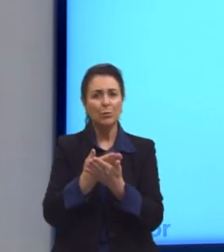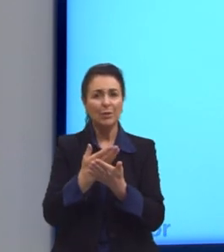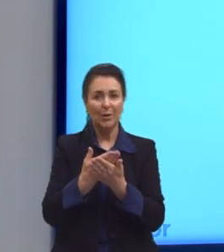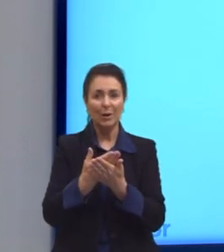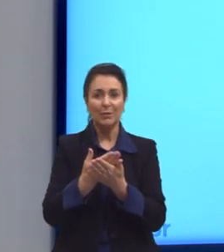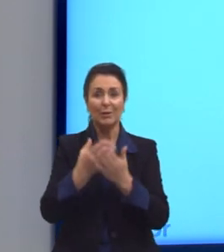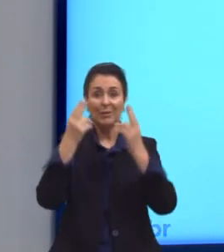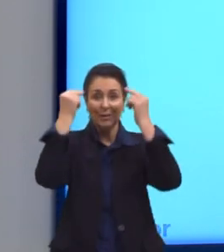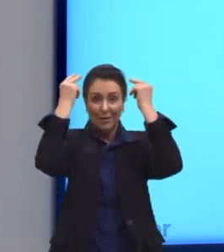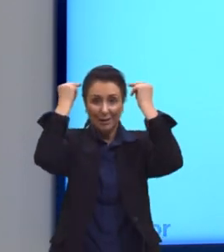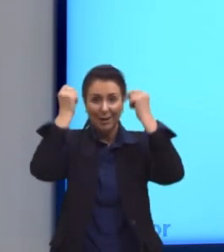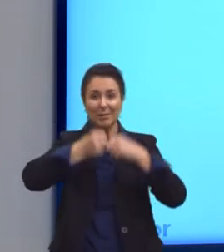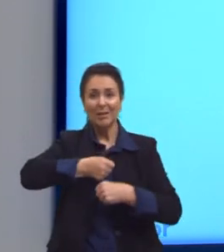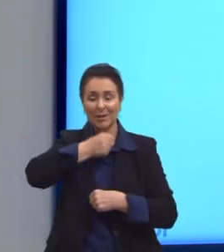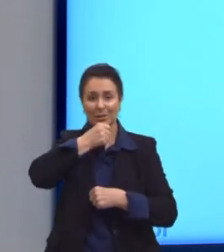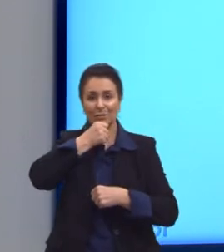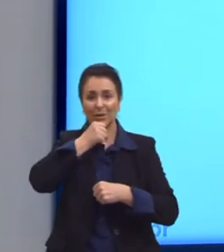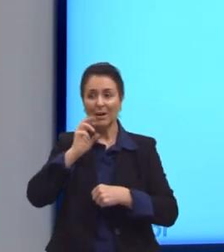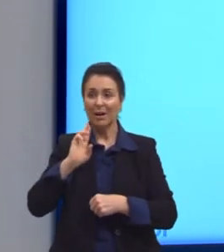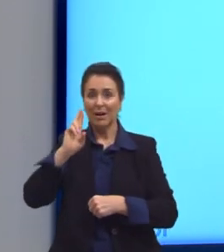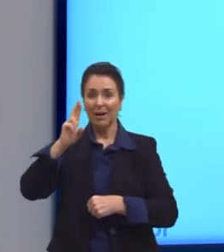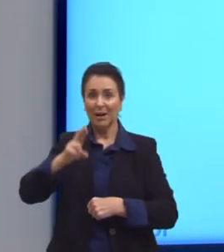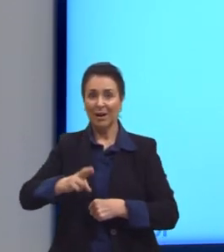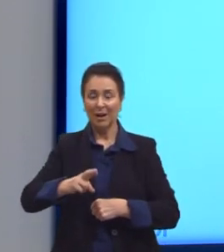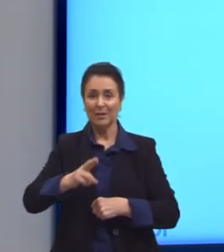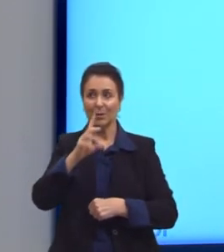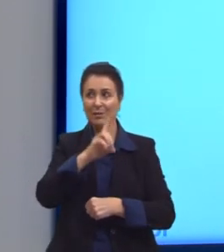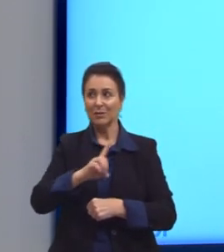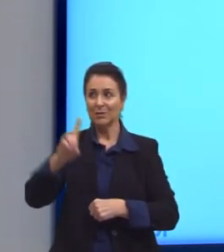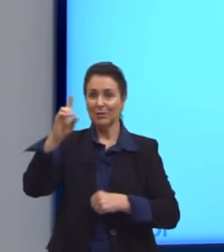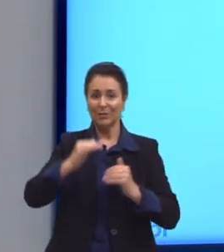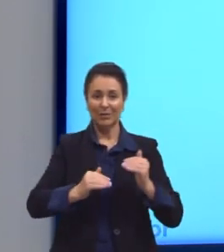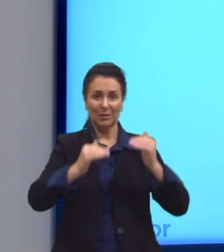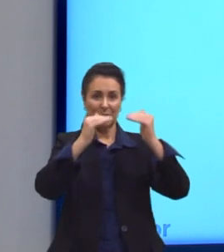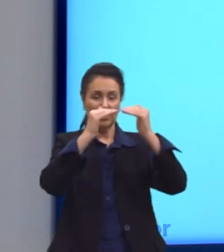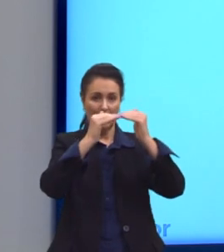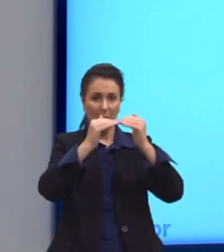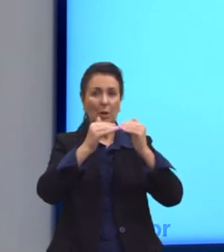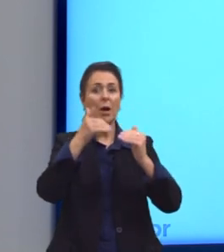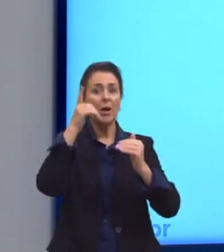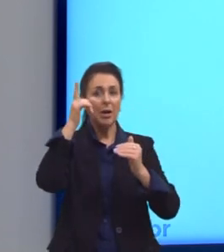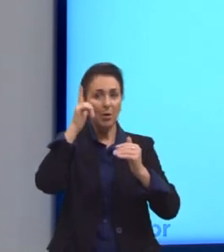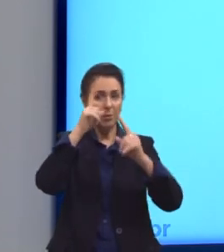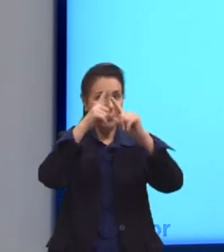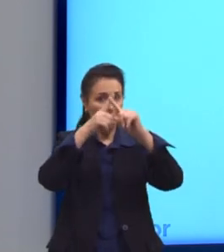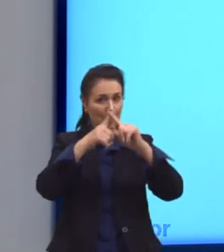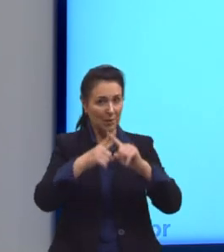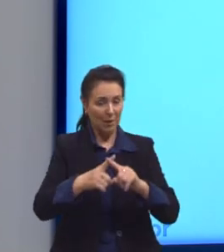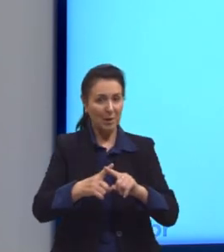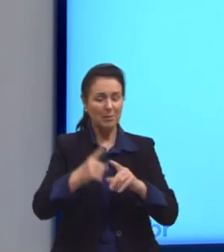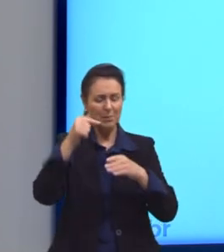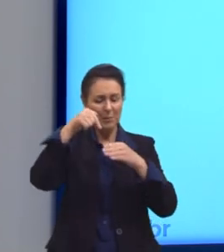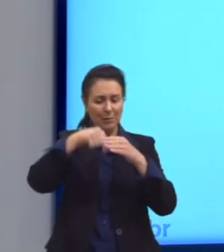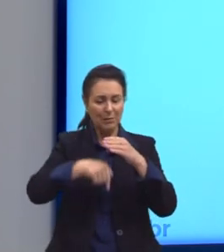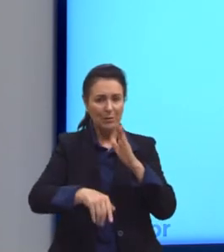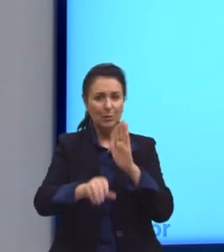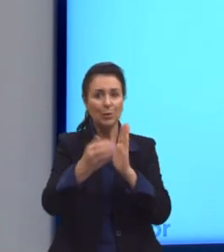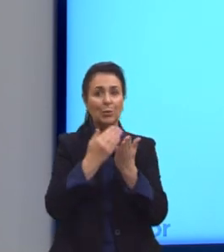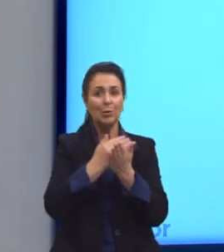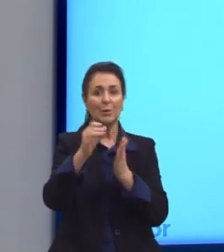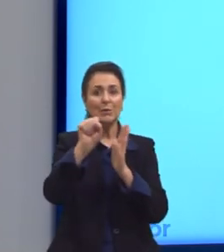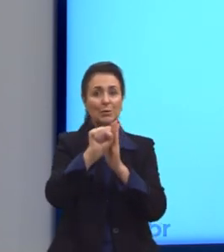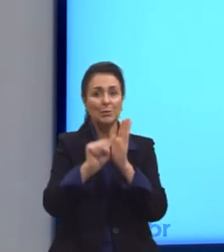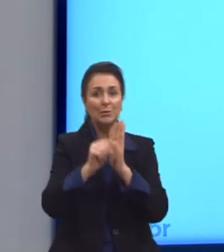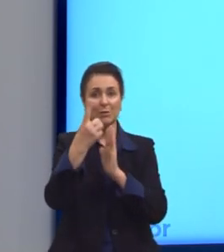gregos, a razão áurea ganhou propriedades mais elaboradas no começo do século XIII. O matemático